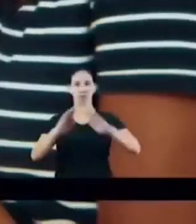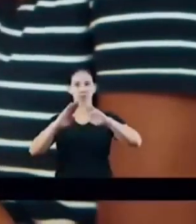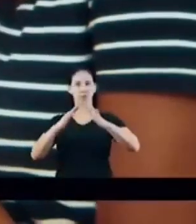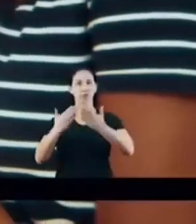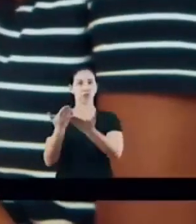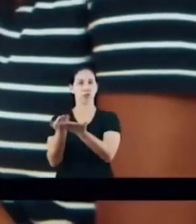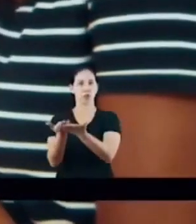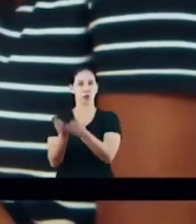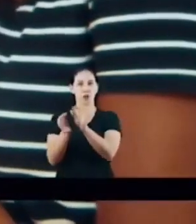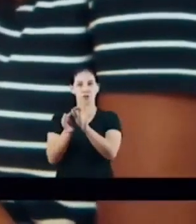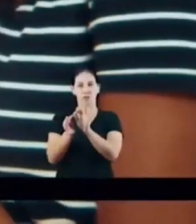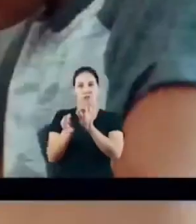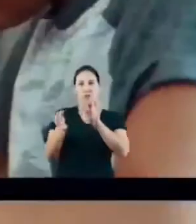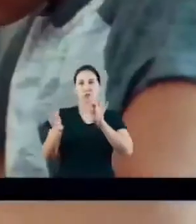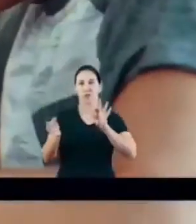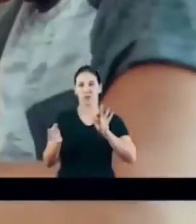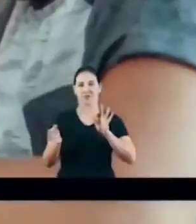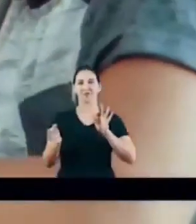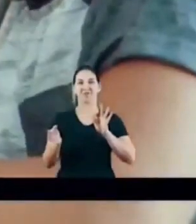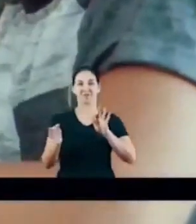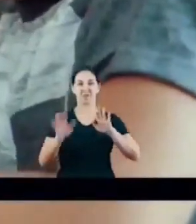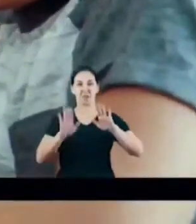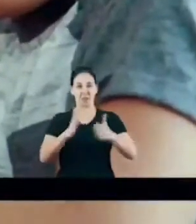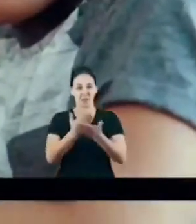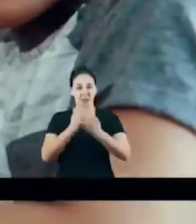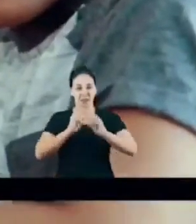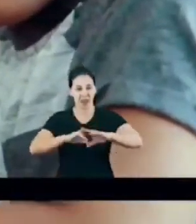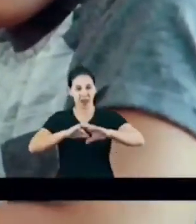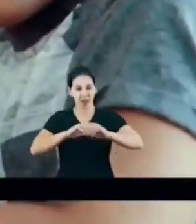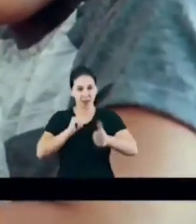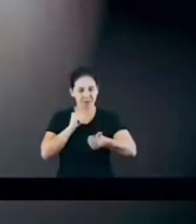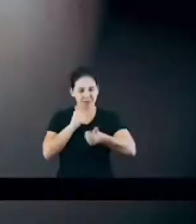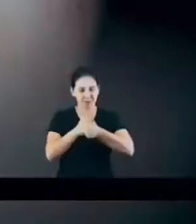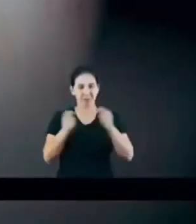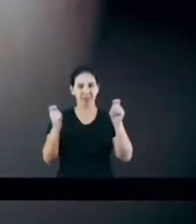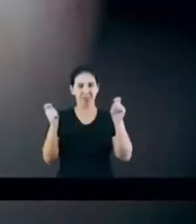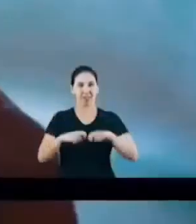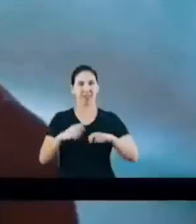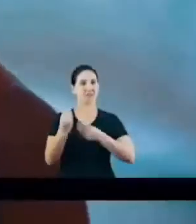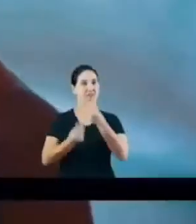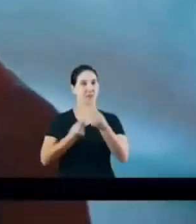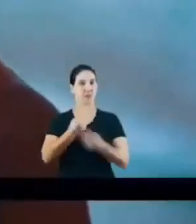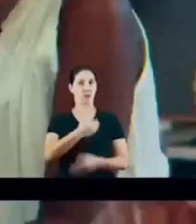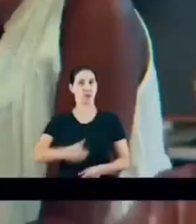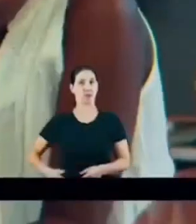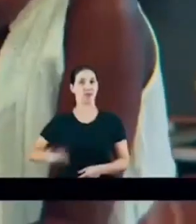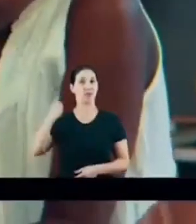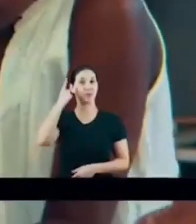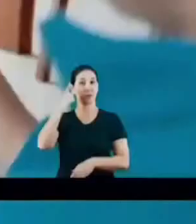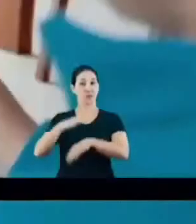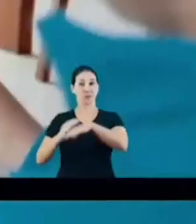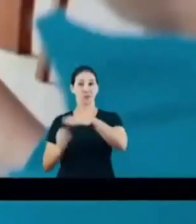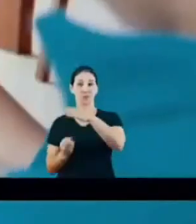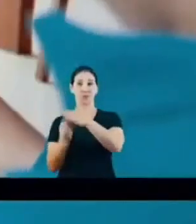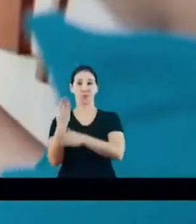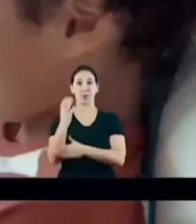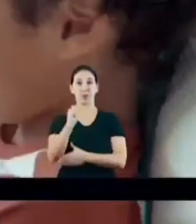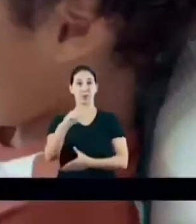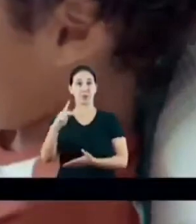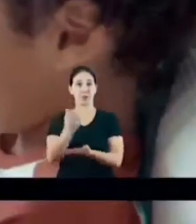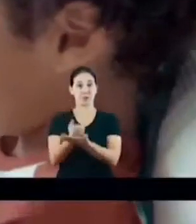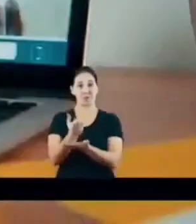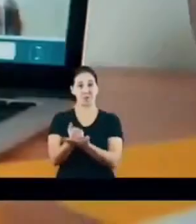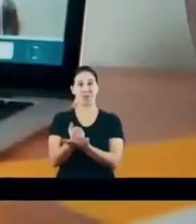A escola pode estar distante, mas as aulas não. Por isso, o governo de São Paulo criou um aplicativo